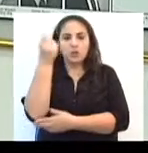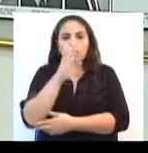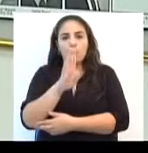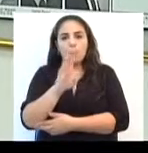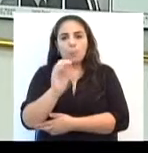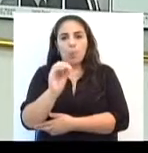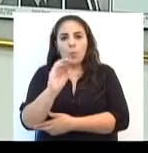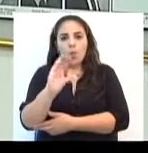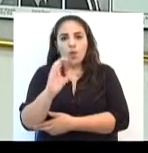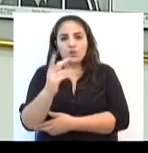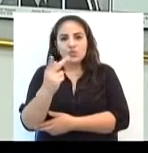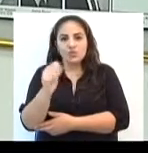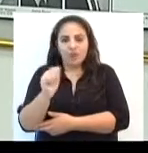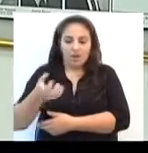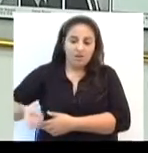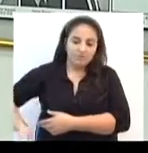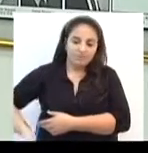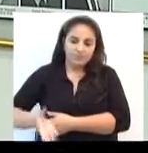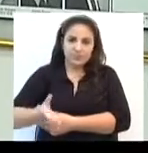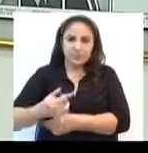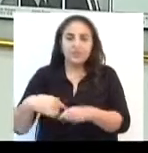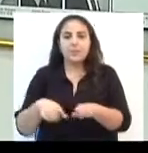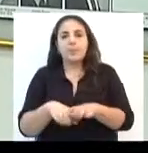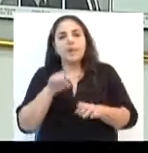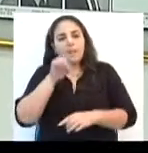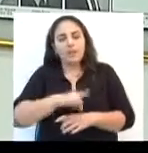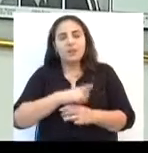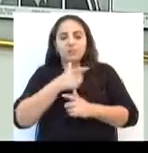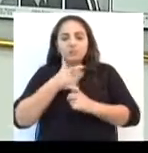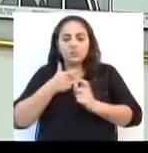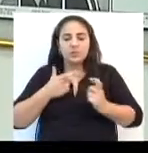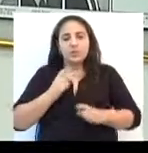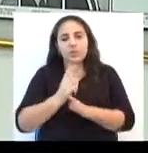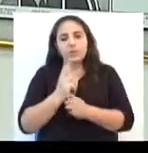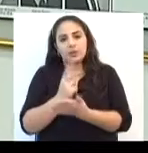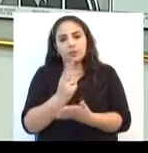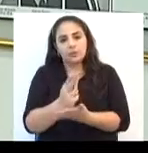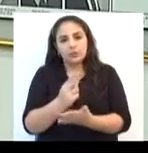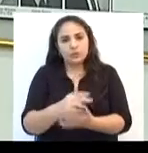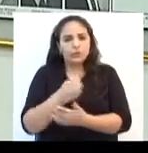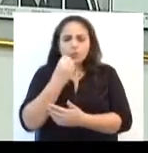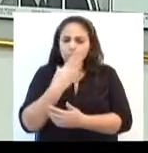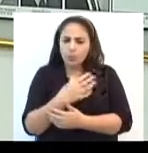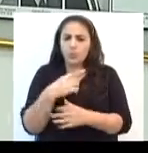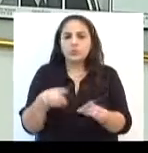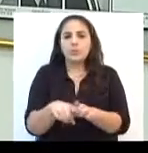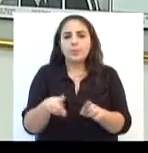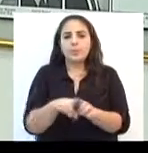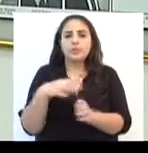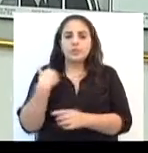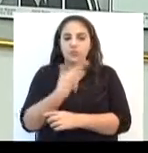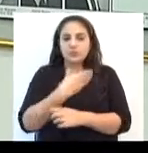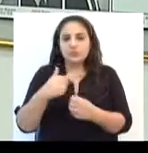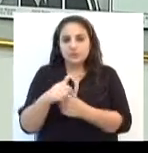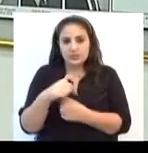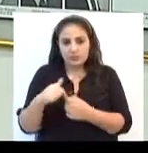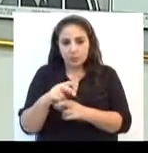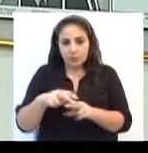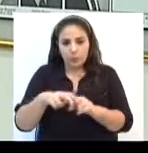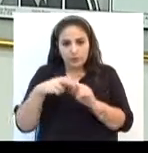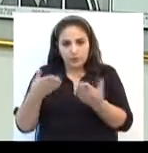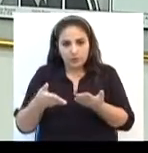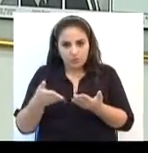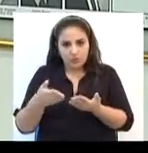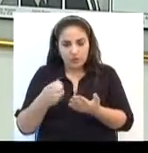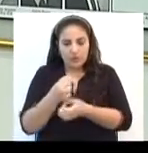Bocha. Então, é um esporte que vem crescendo e se mantém em performance muito boa a Bocha da nossa cidade. Então,